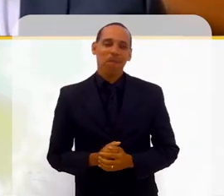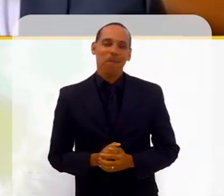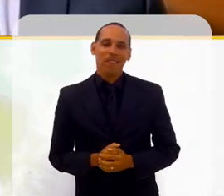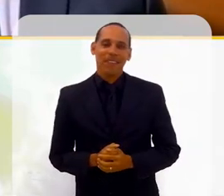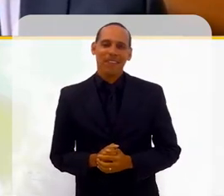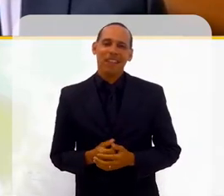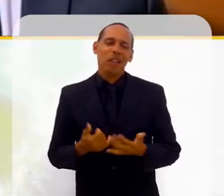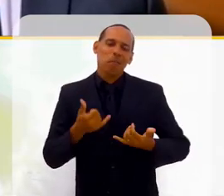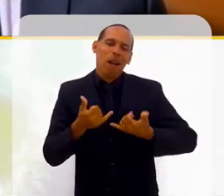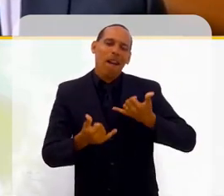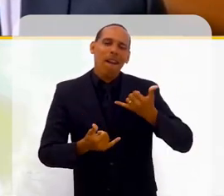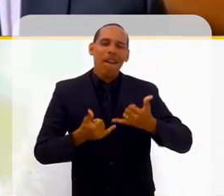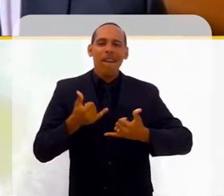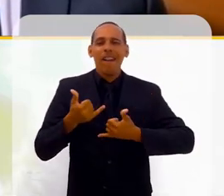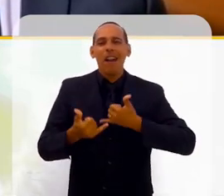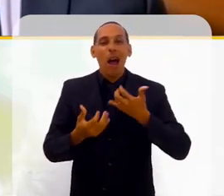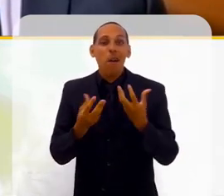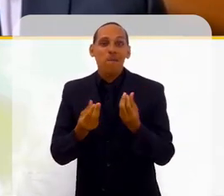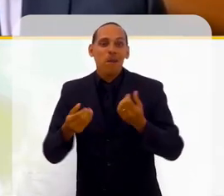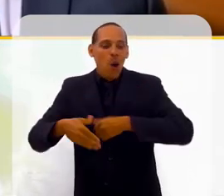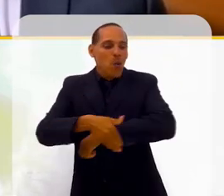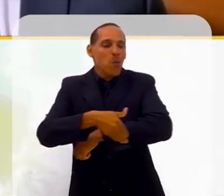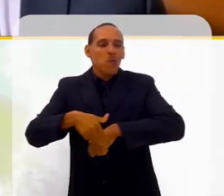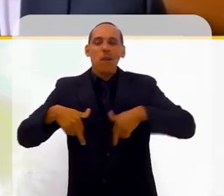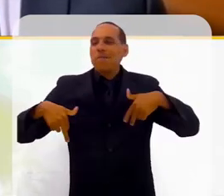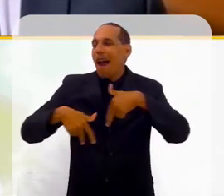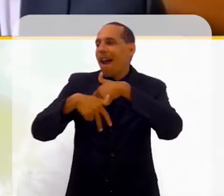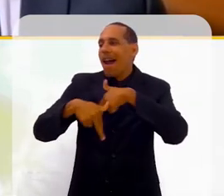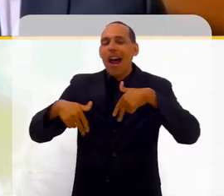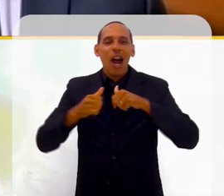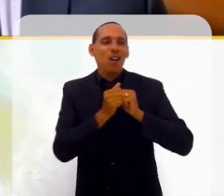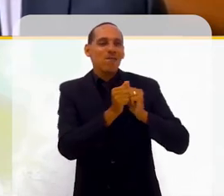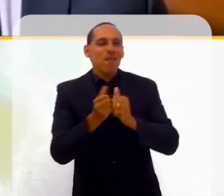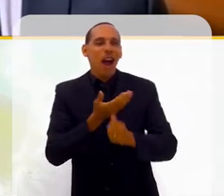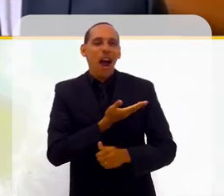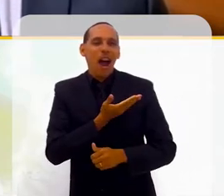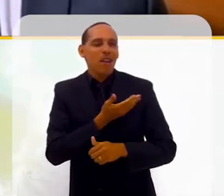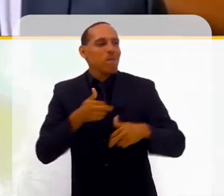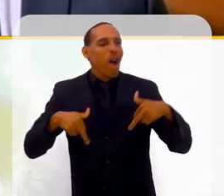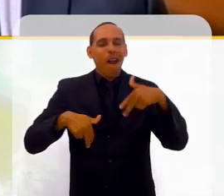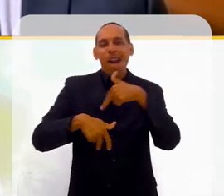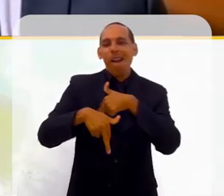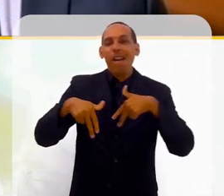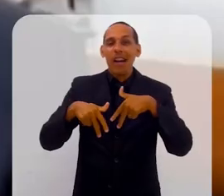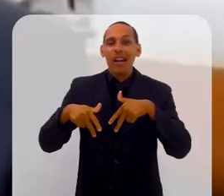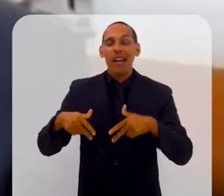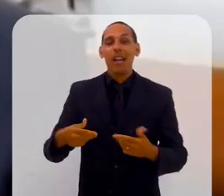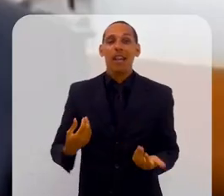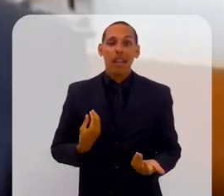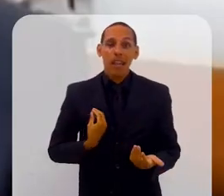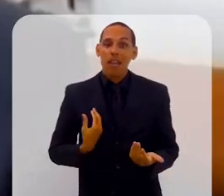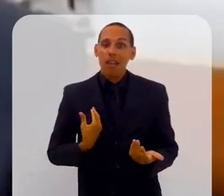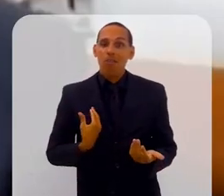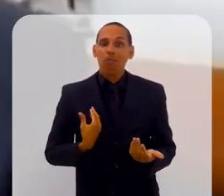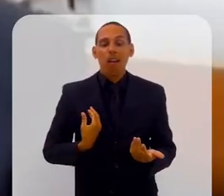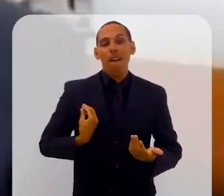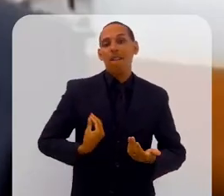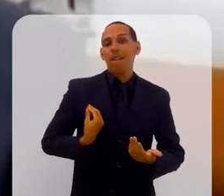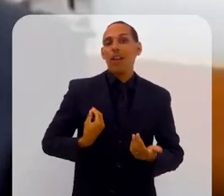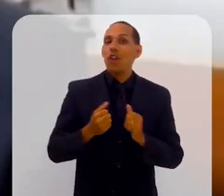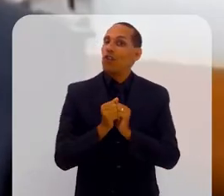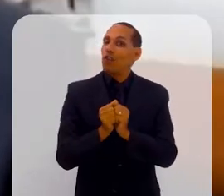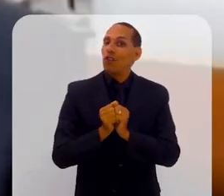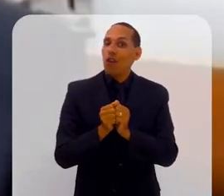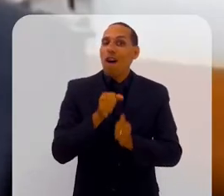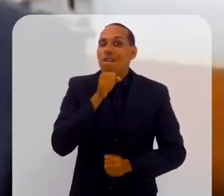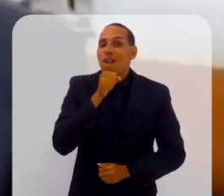brincava muito tempo na rua com os colegas. Morei, tive a oportunidade de